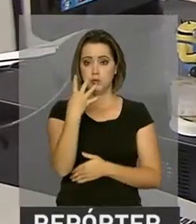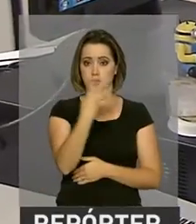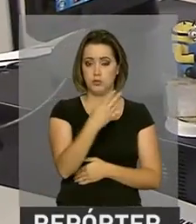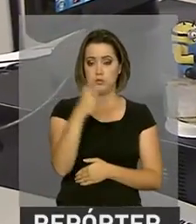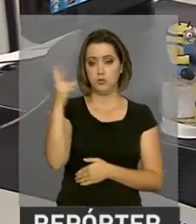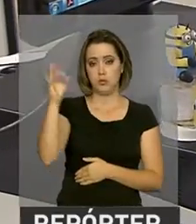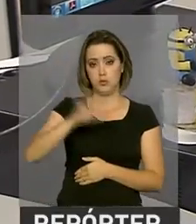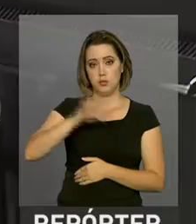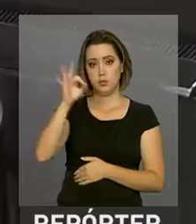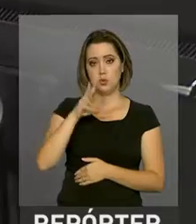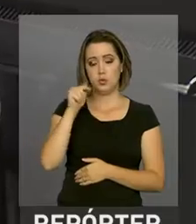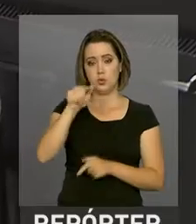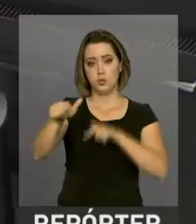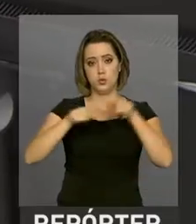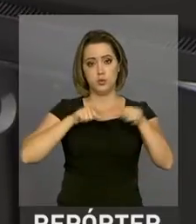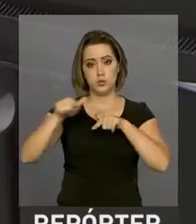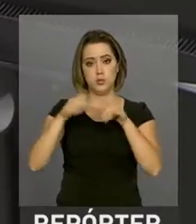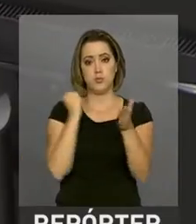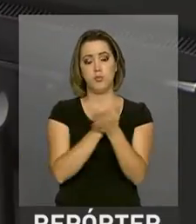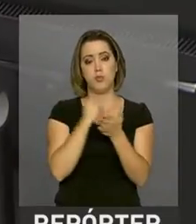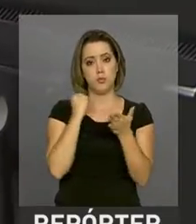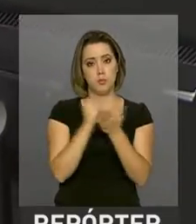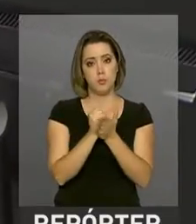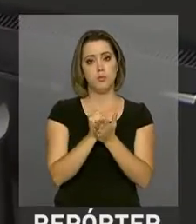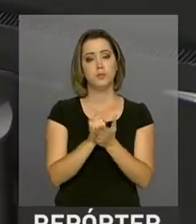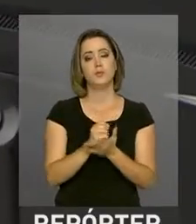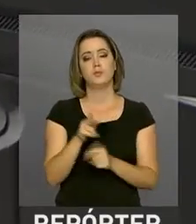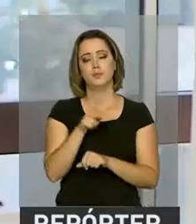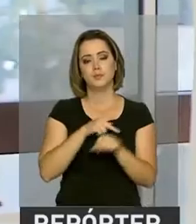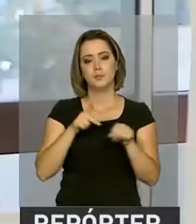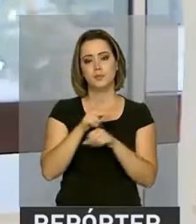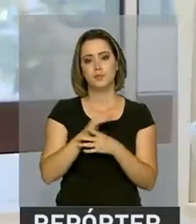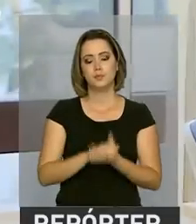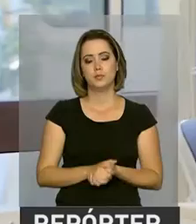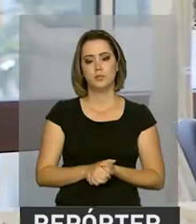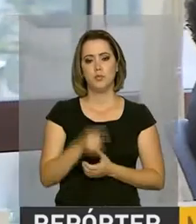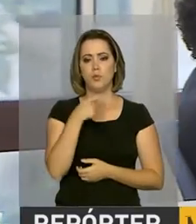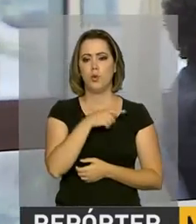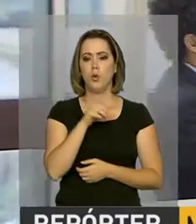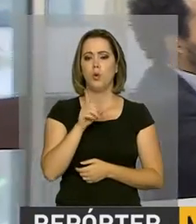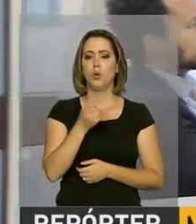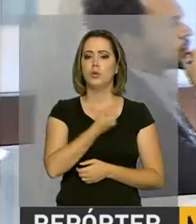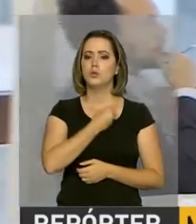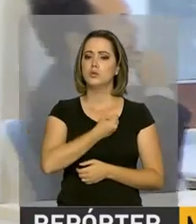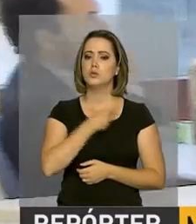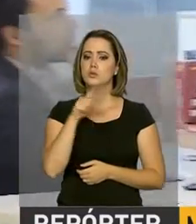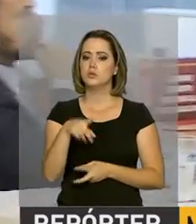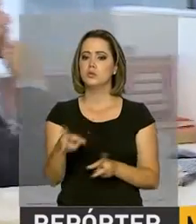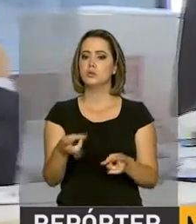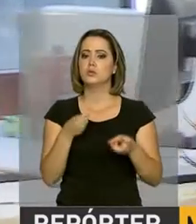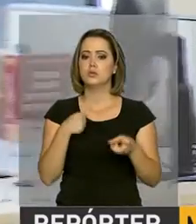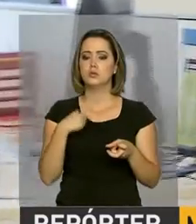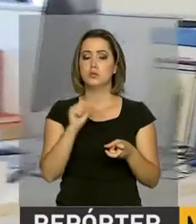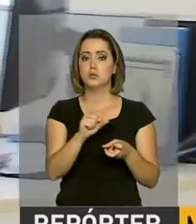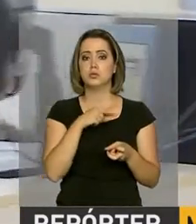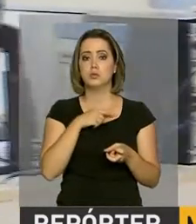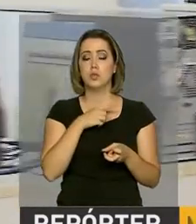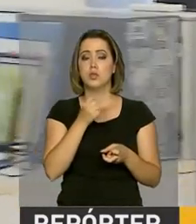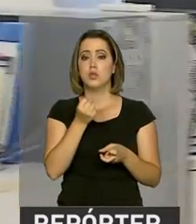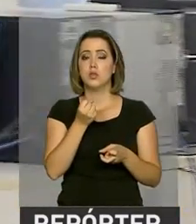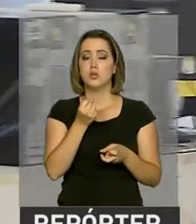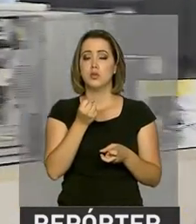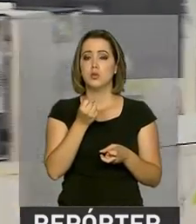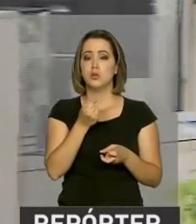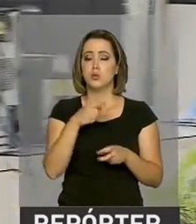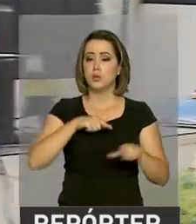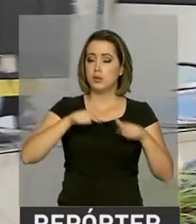% dos trabalhadores formais em todo o país. Os dados são do Observatório Nacional do Mercado de